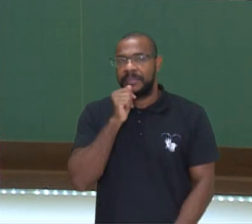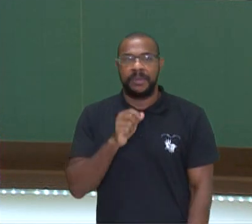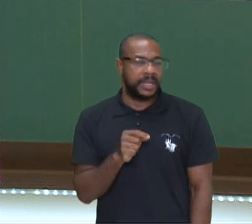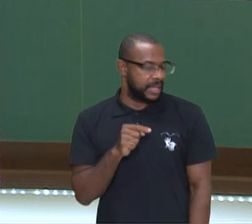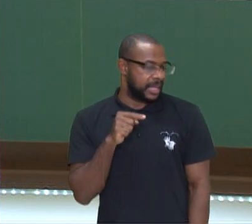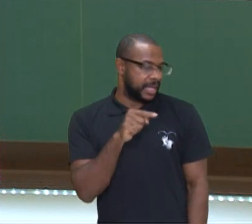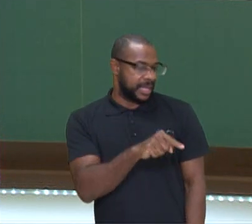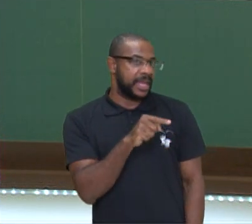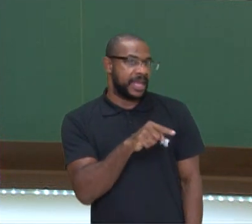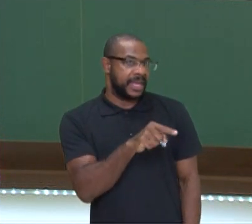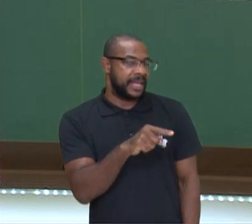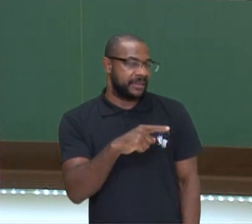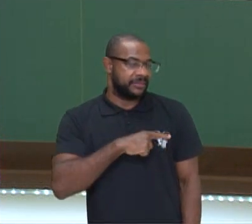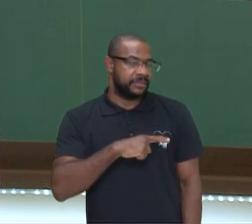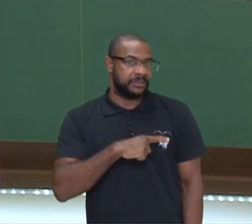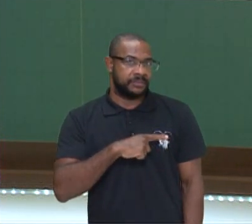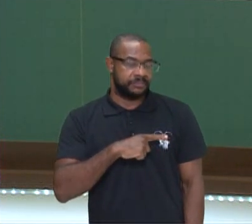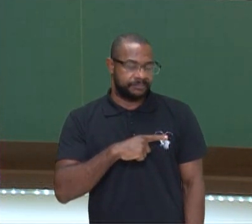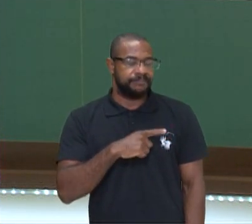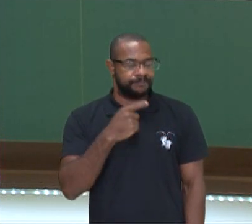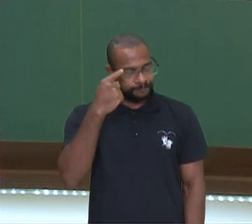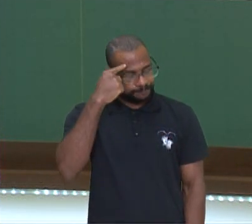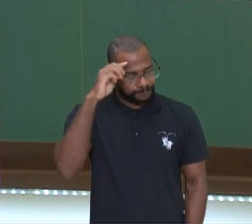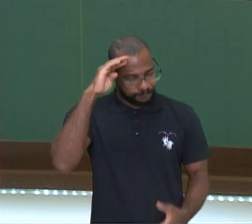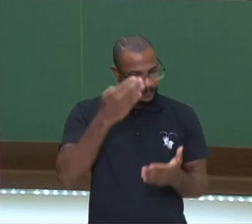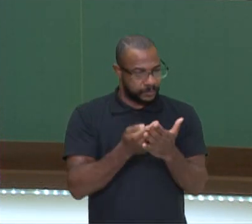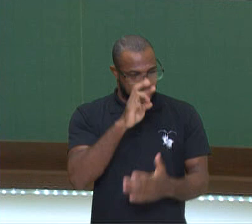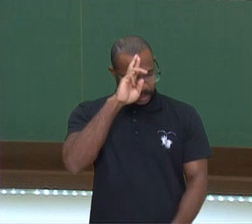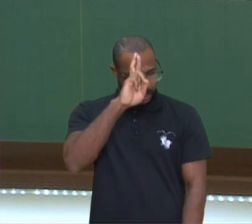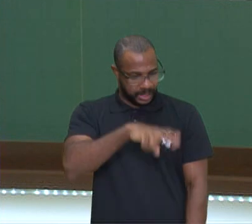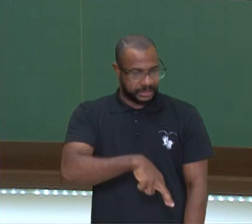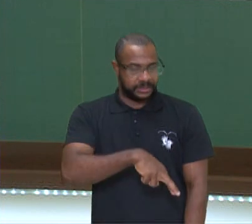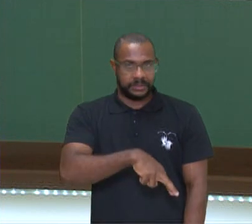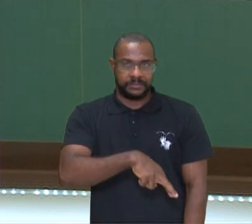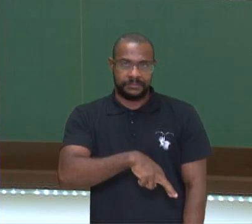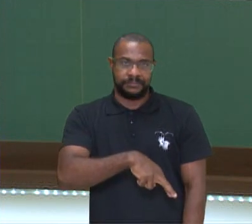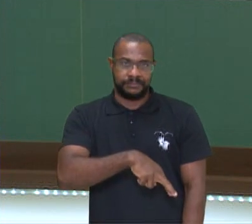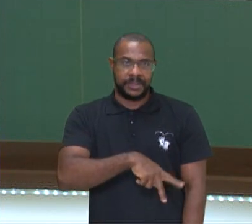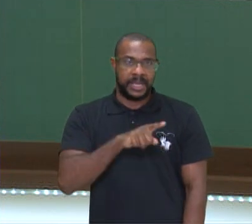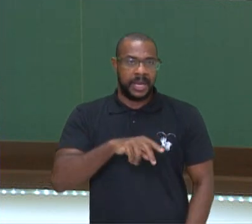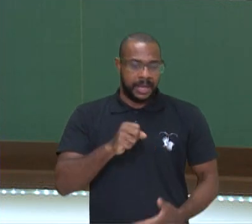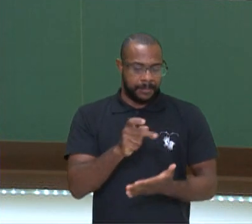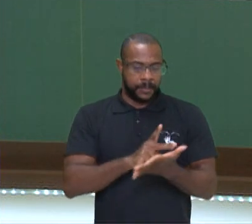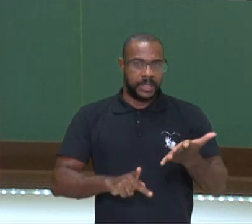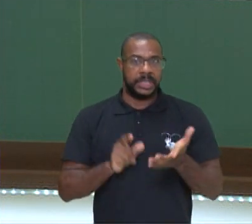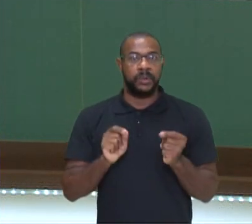o predomínio da razão. É a poesia feita com a métrica perfeita.